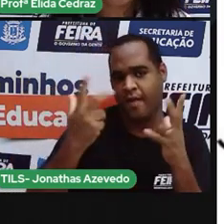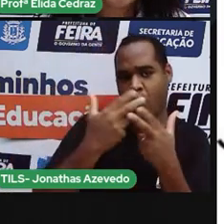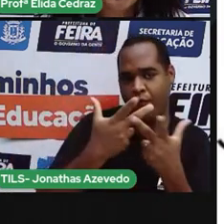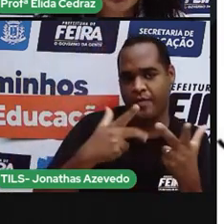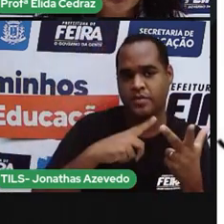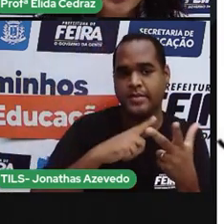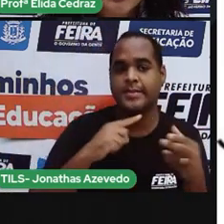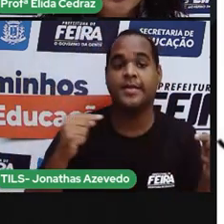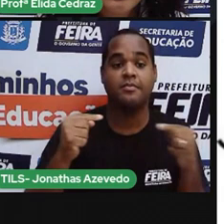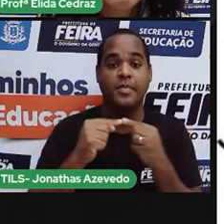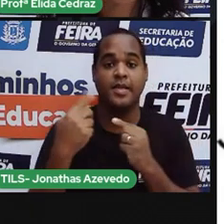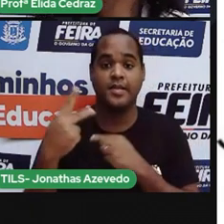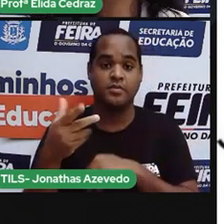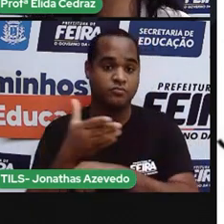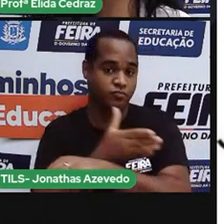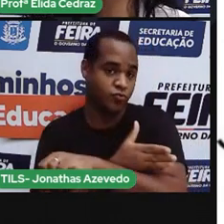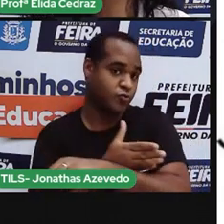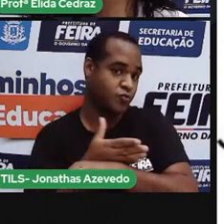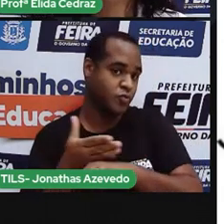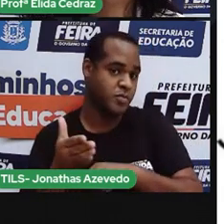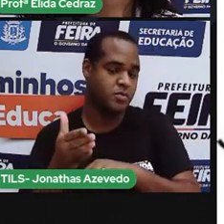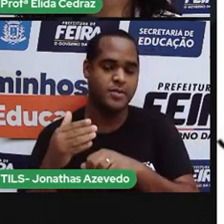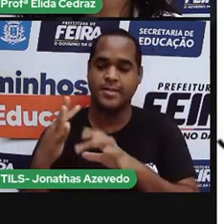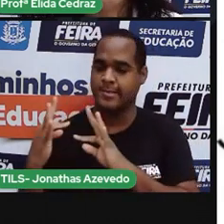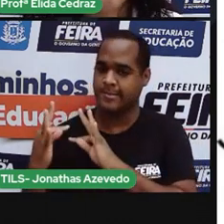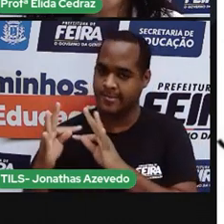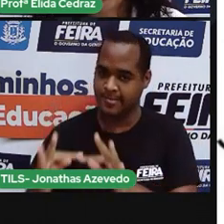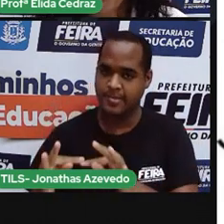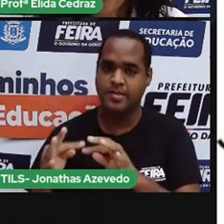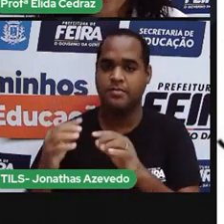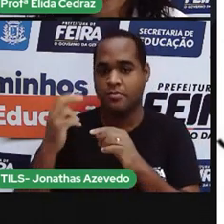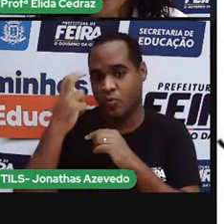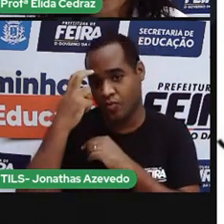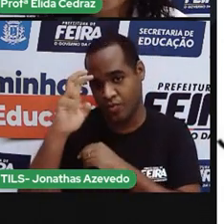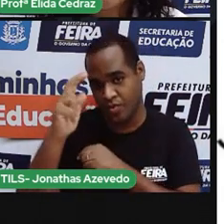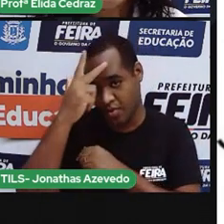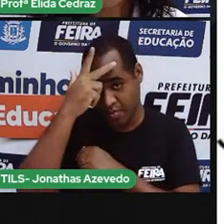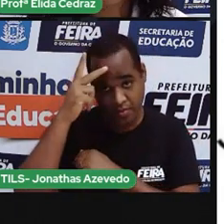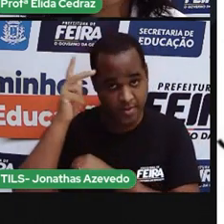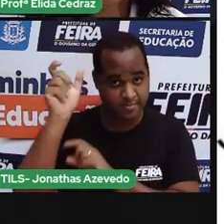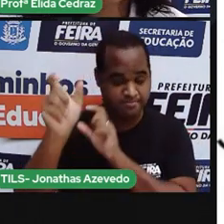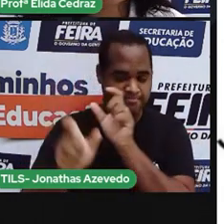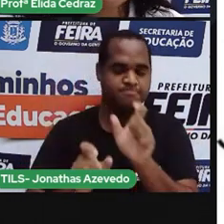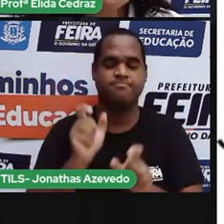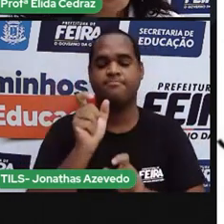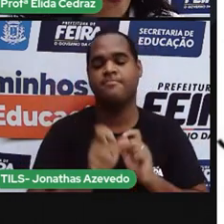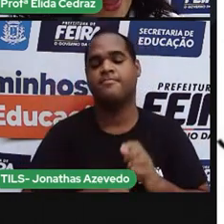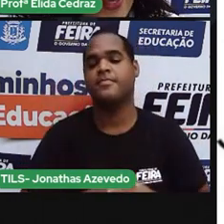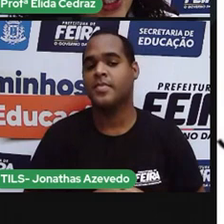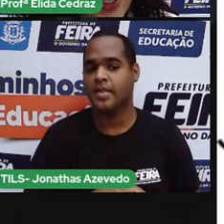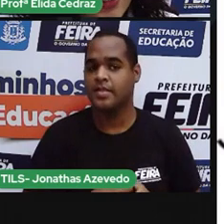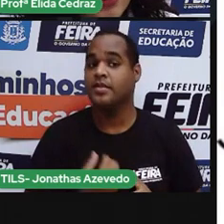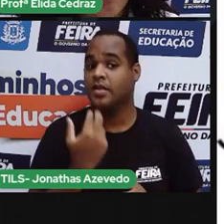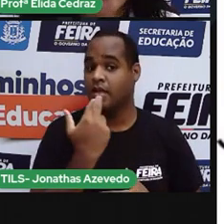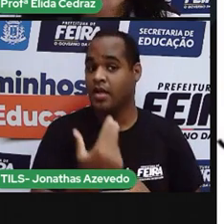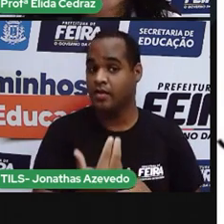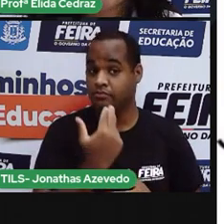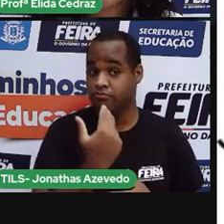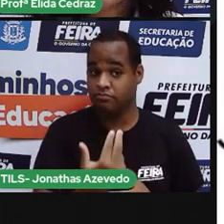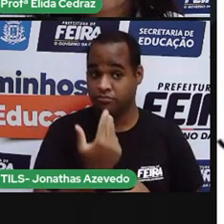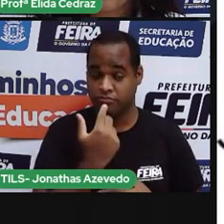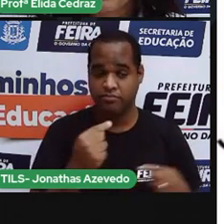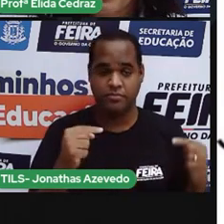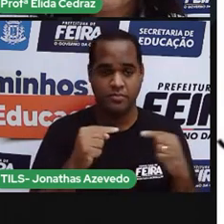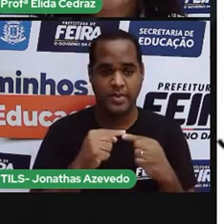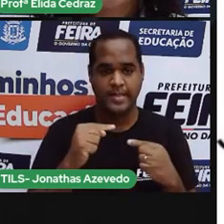em costumes e na tradição cultural de um povo. Em linguagem, nós